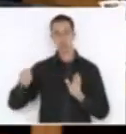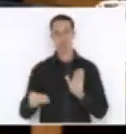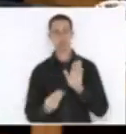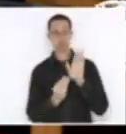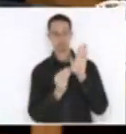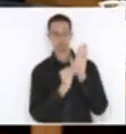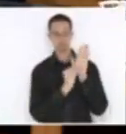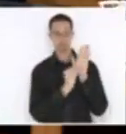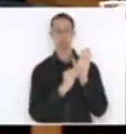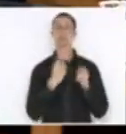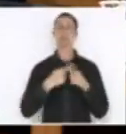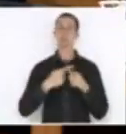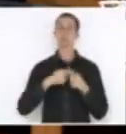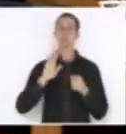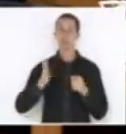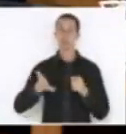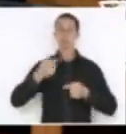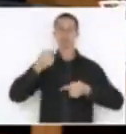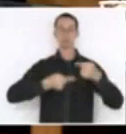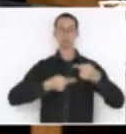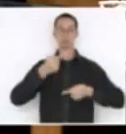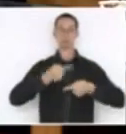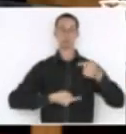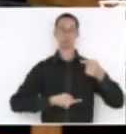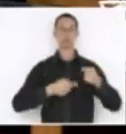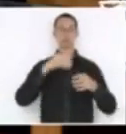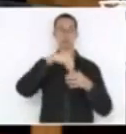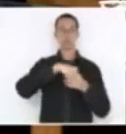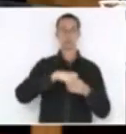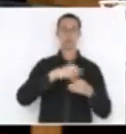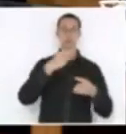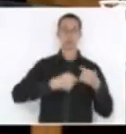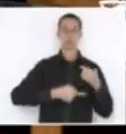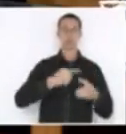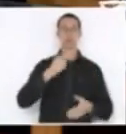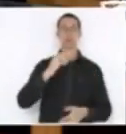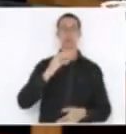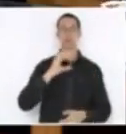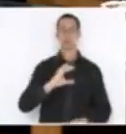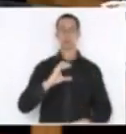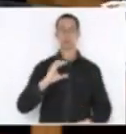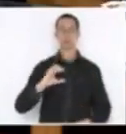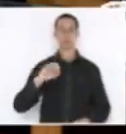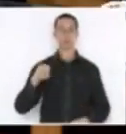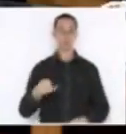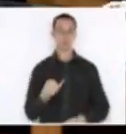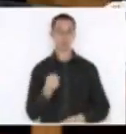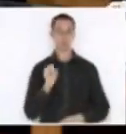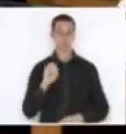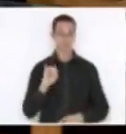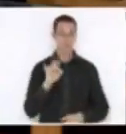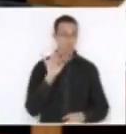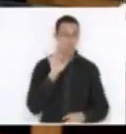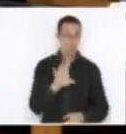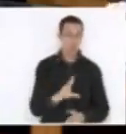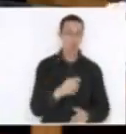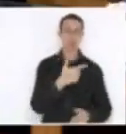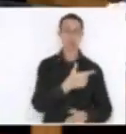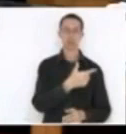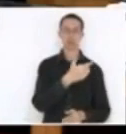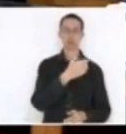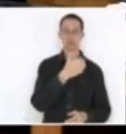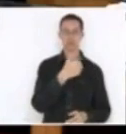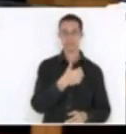discutida conjuntamente ali na Comissão de Constituição e Justiça. Se fosse para abrir uma só para 210, tudo bem, mas já vai